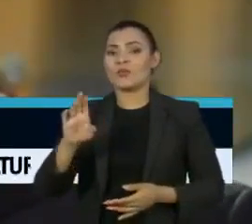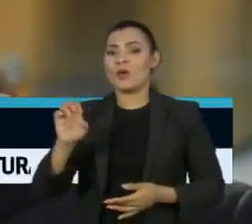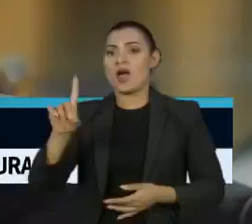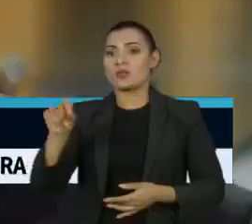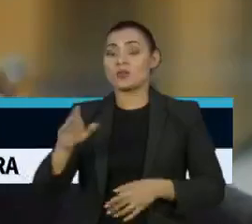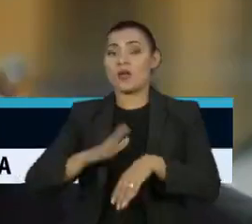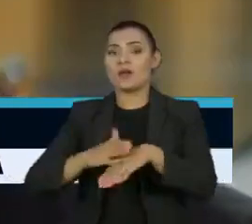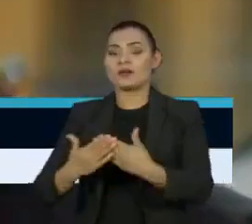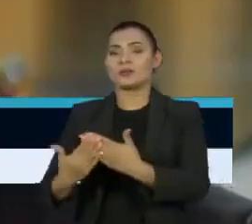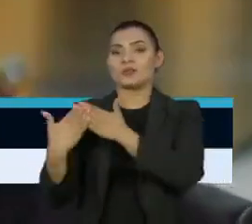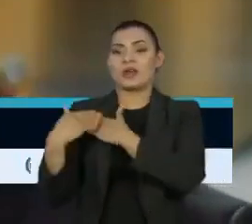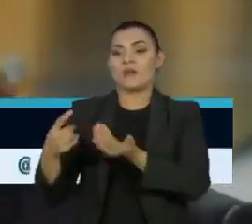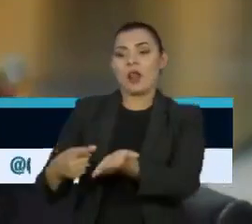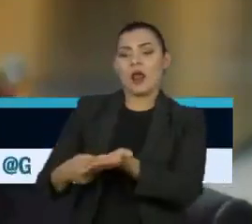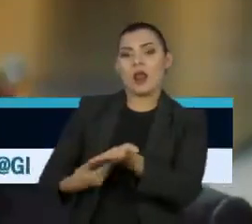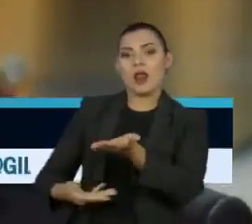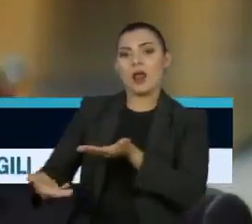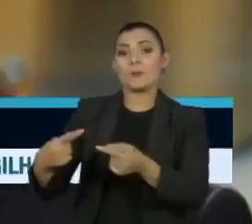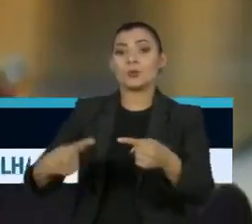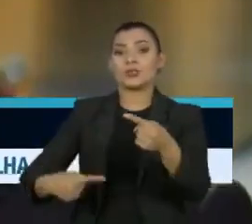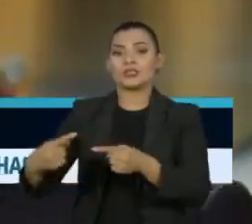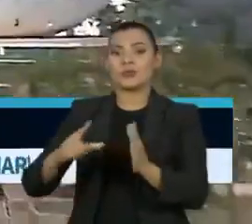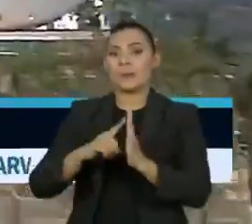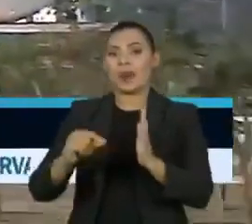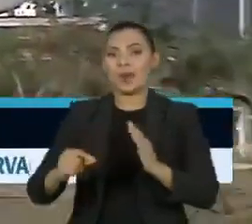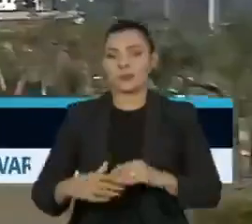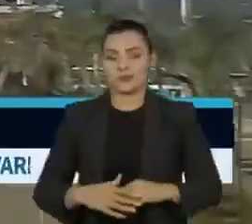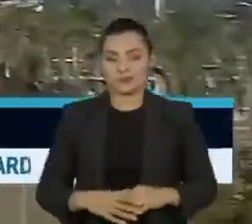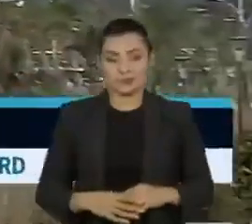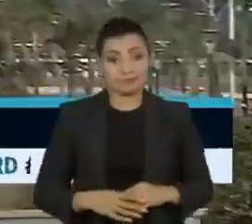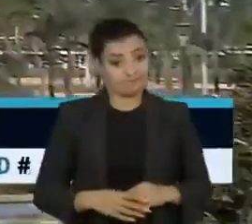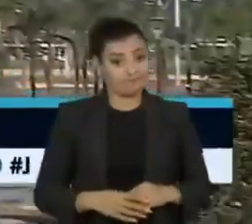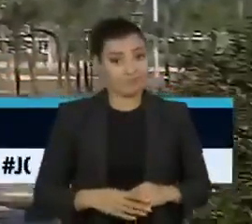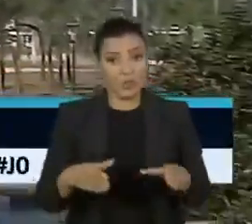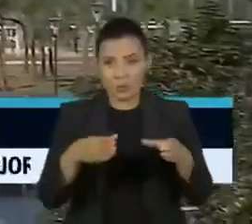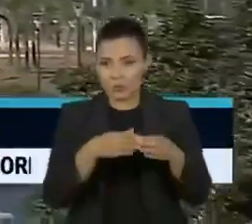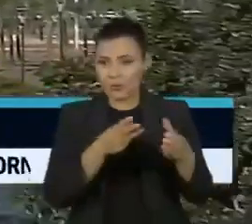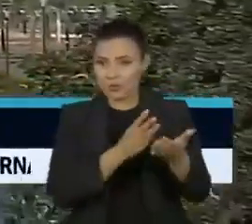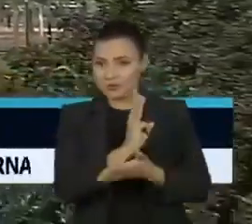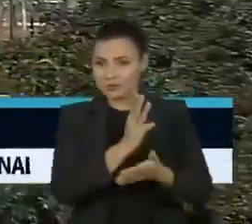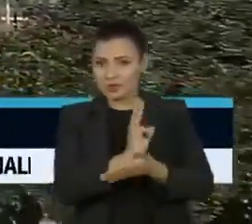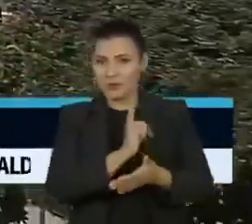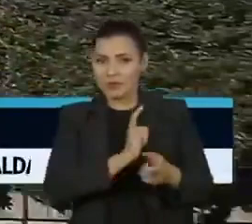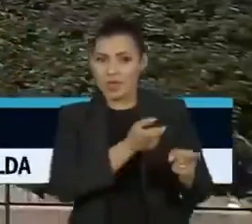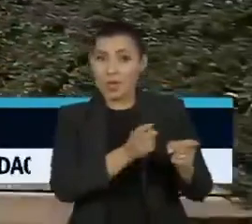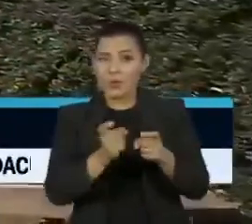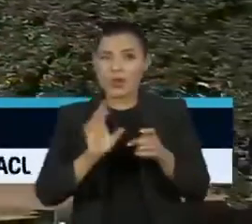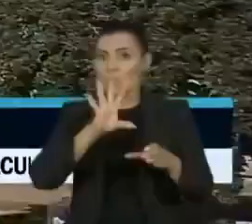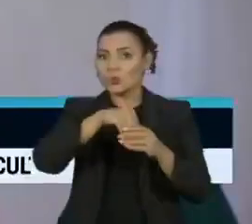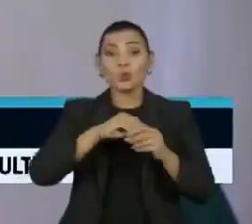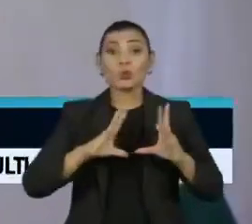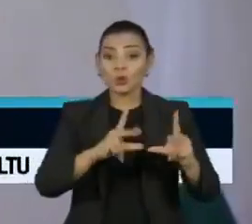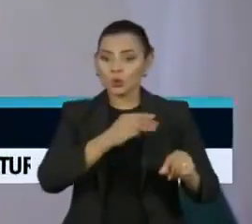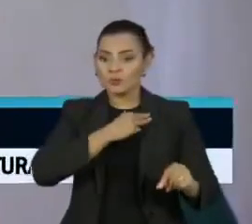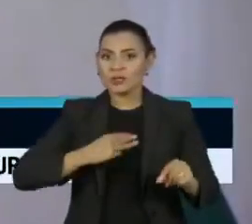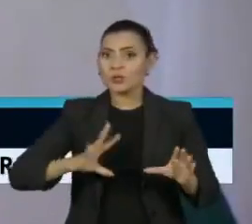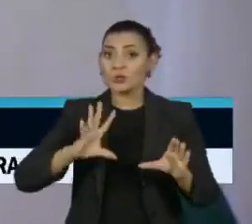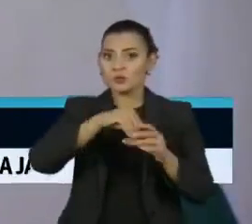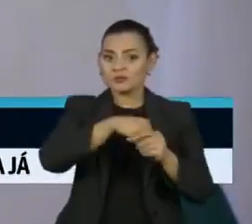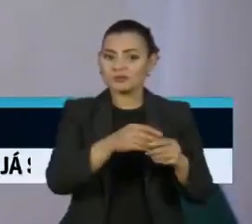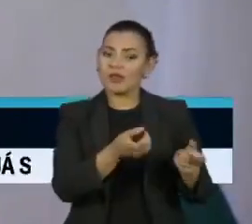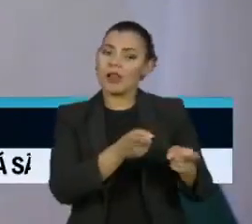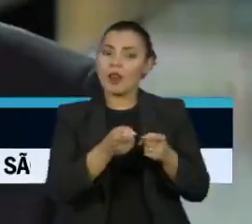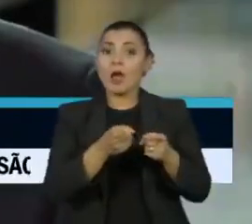responsável pela articulação política do Planalto. Em um grupo de WhatsApp que reúne todos os ministros, Álvaro